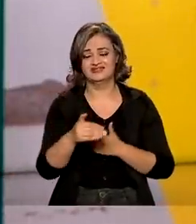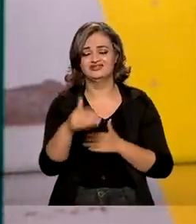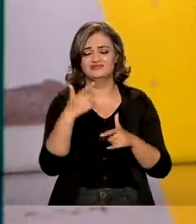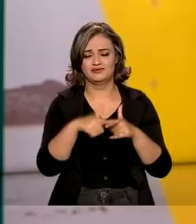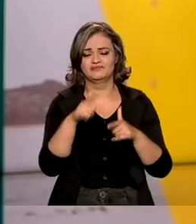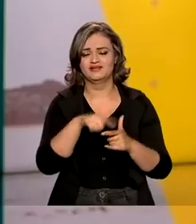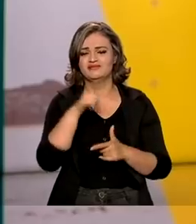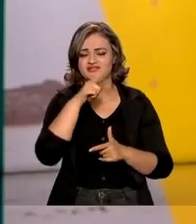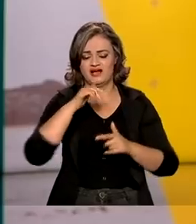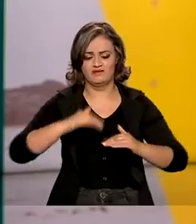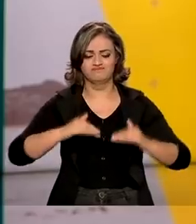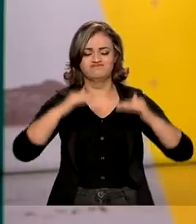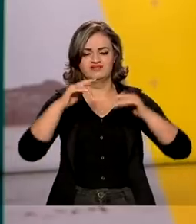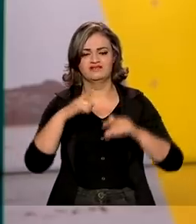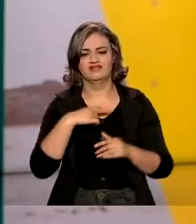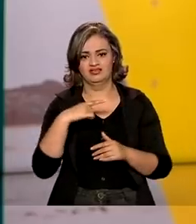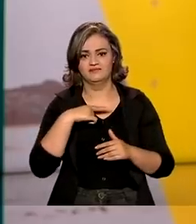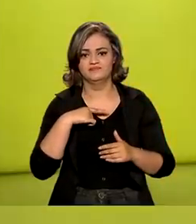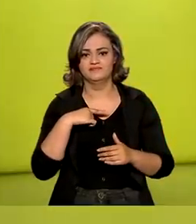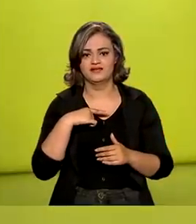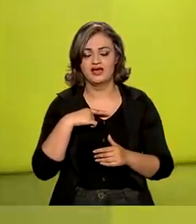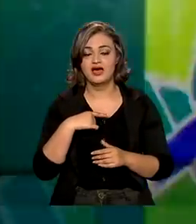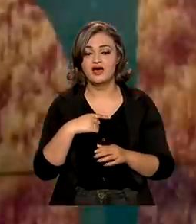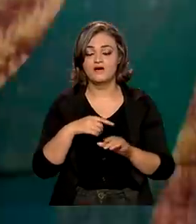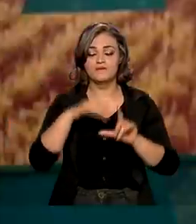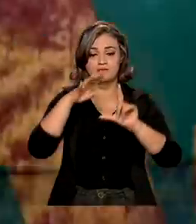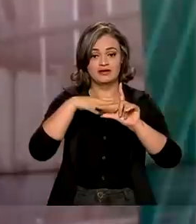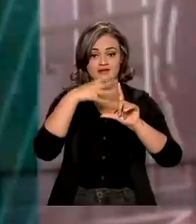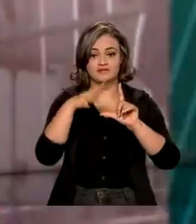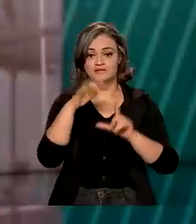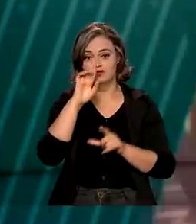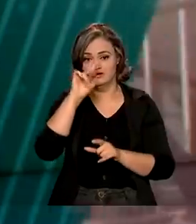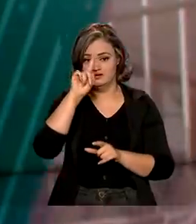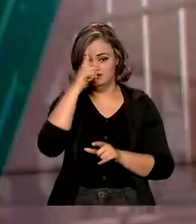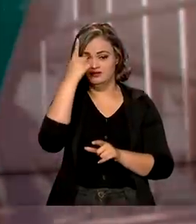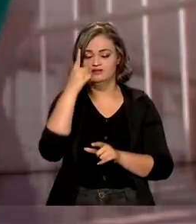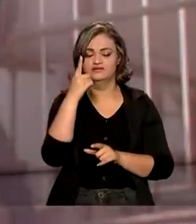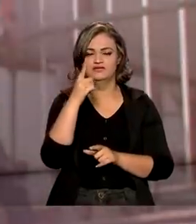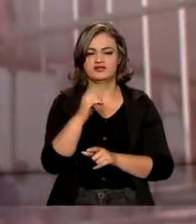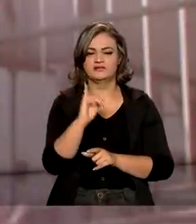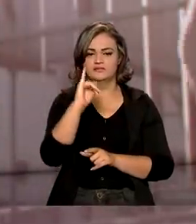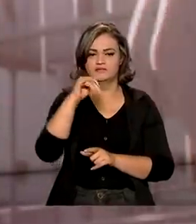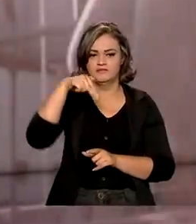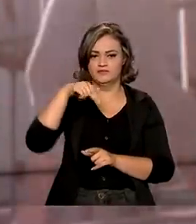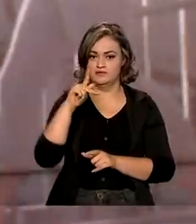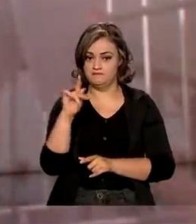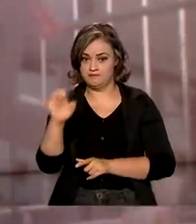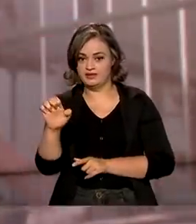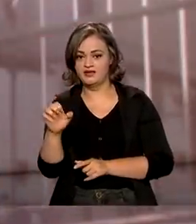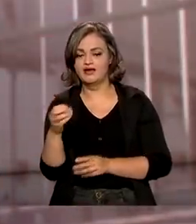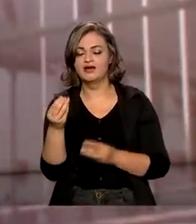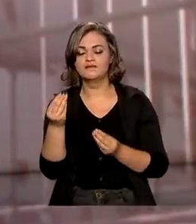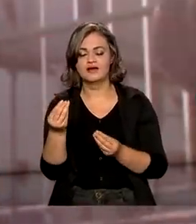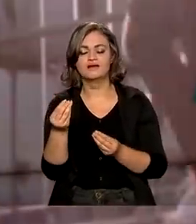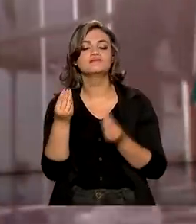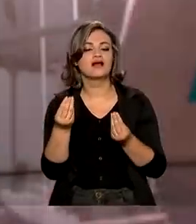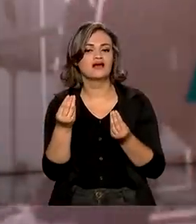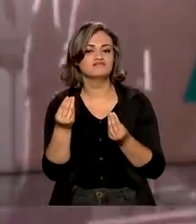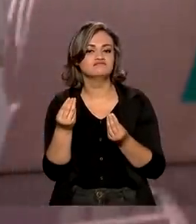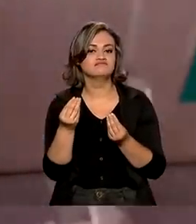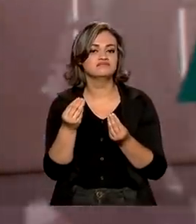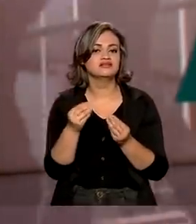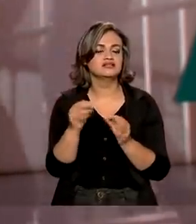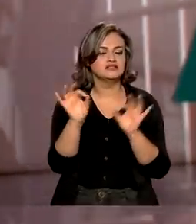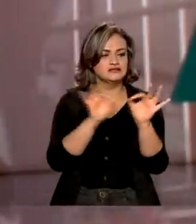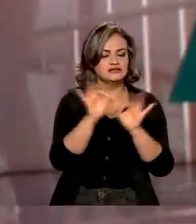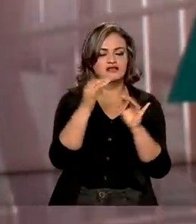crise hídrica neste ano. Uma plataforma desenvolvida pelo Instituto Nacional de Pesquisas Espaciais, o INPE, já está em funcionamento e